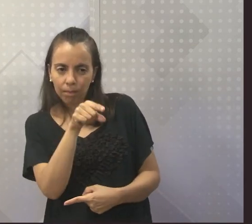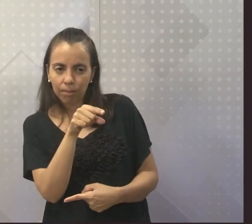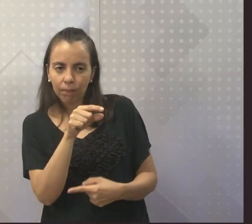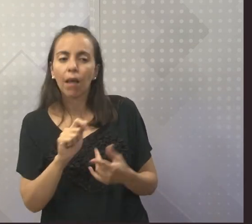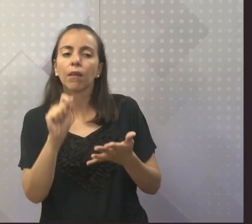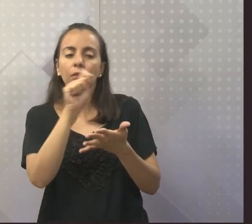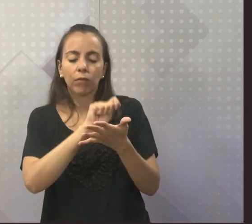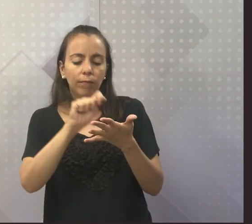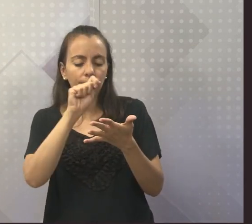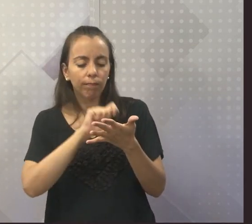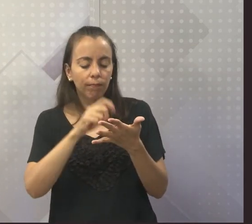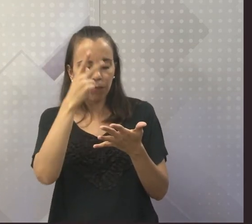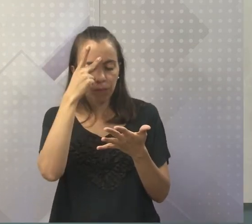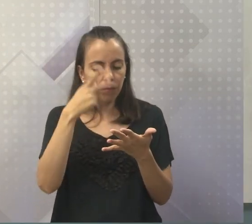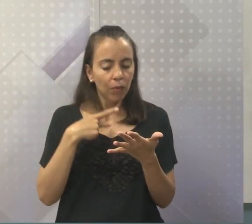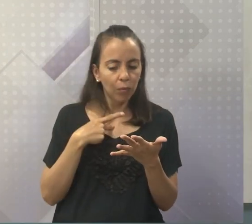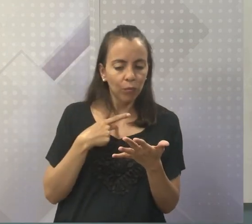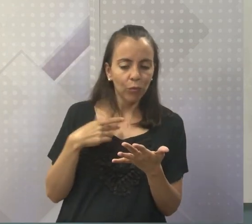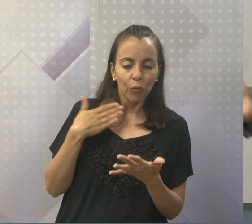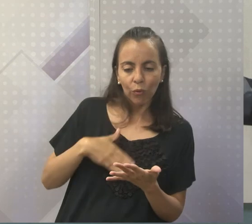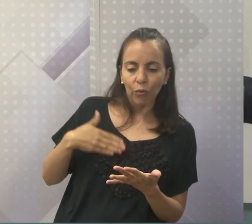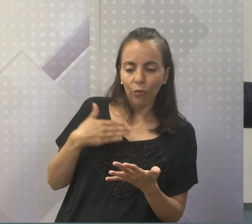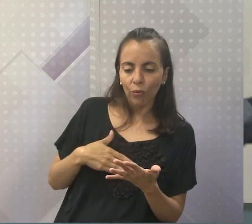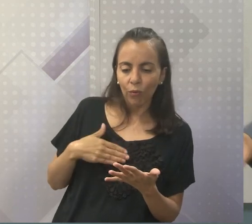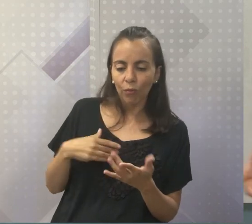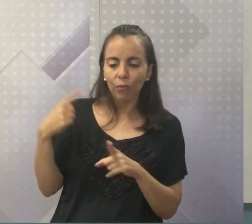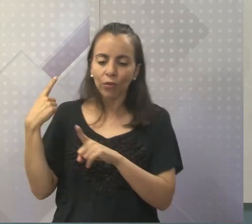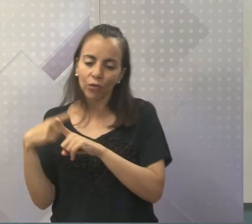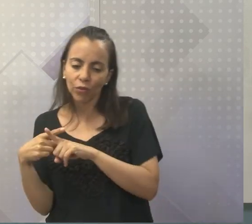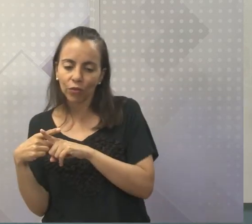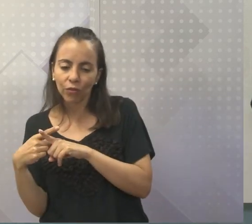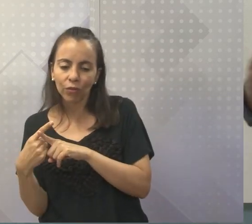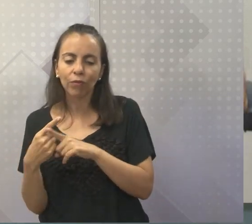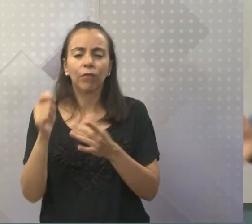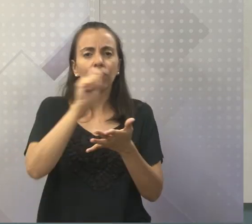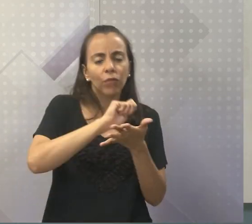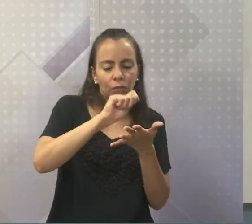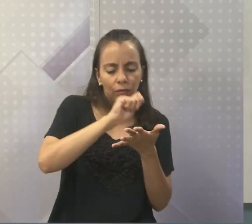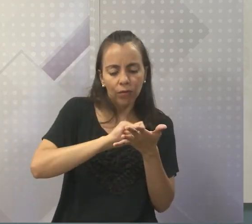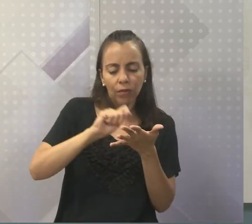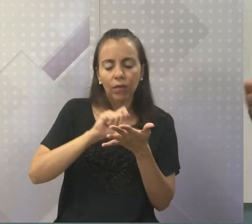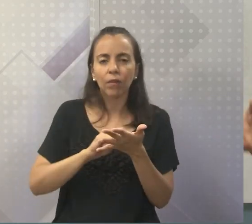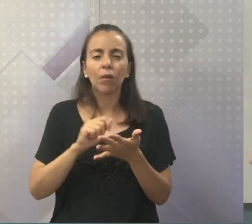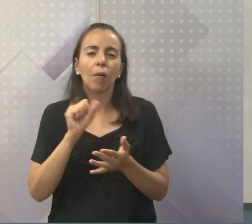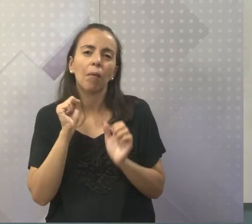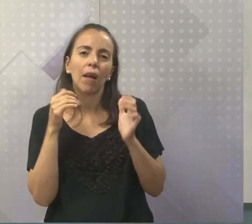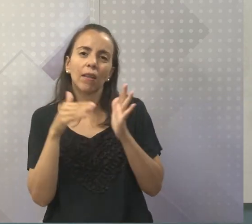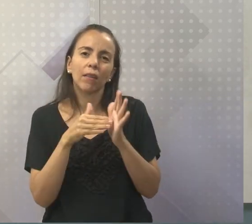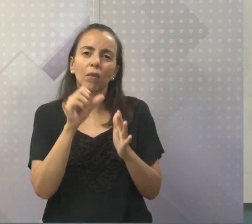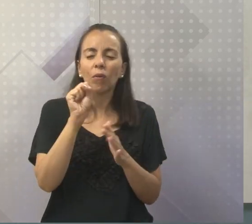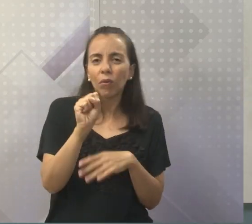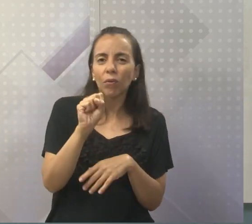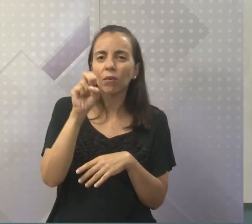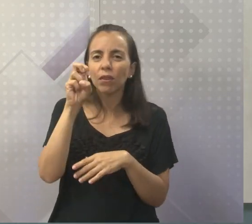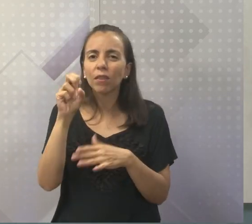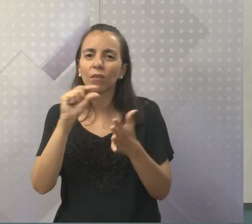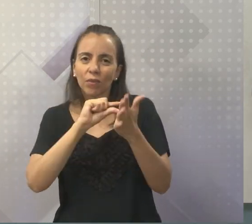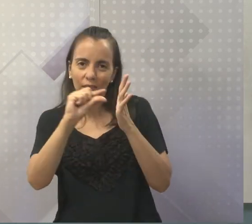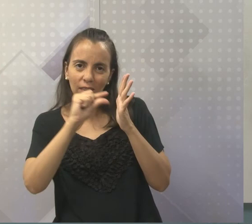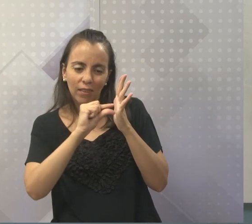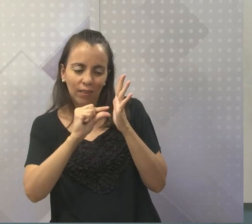certo? E aí você vai falar, né? Você vai falar pelo menos umas oito linhas ou cinco linhas, tá certo?